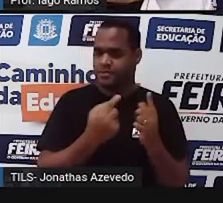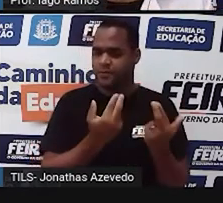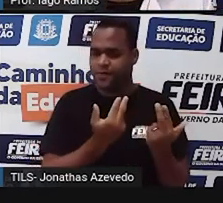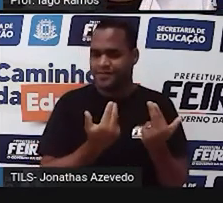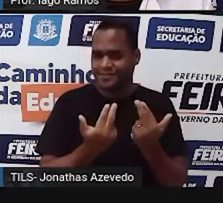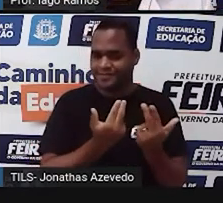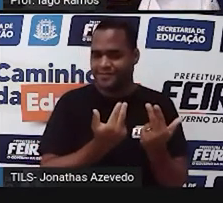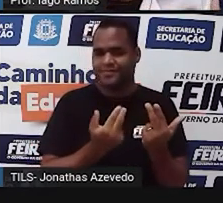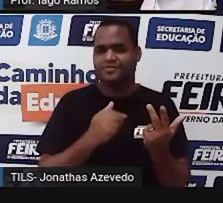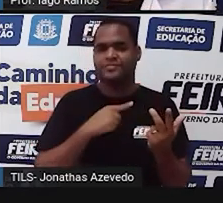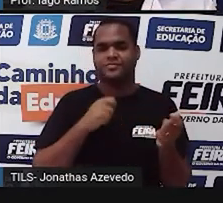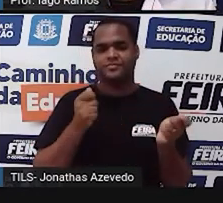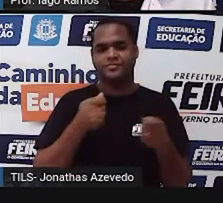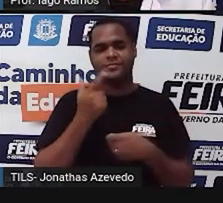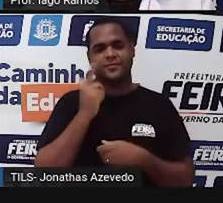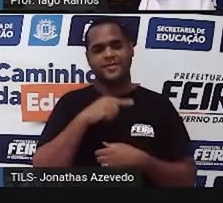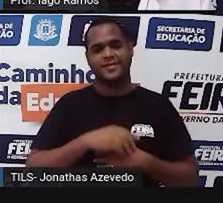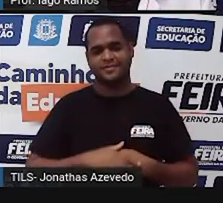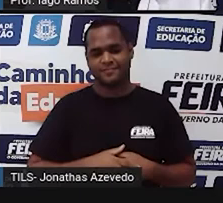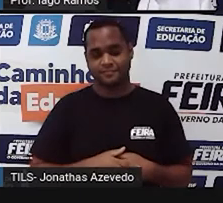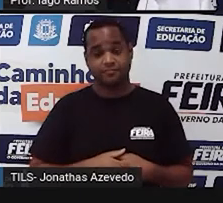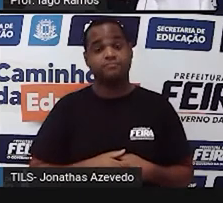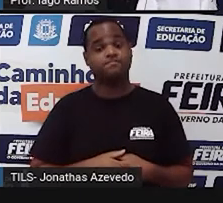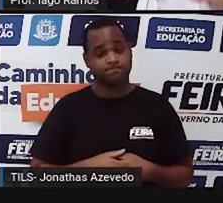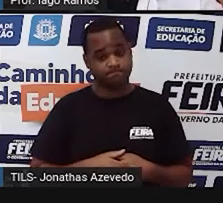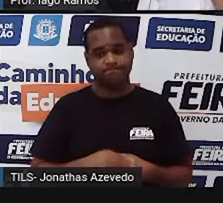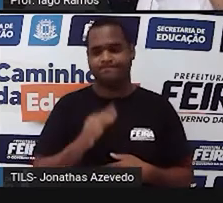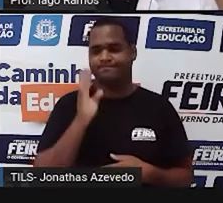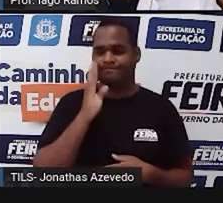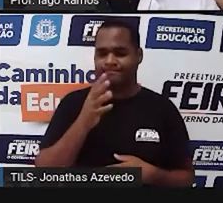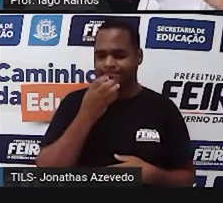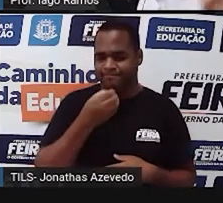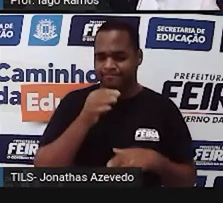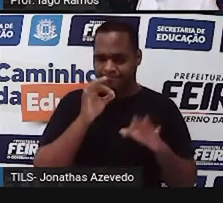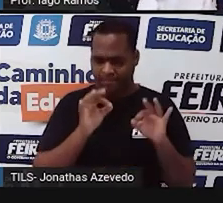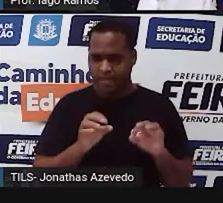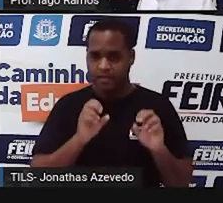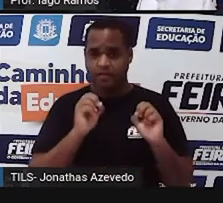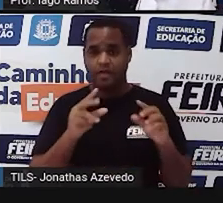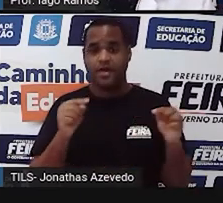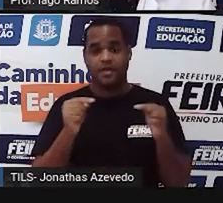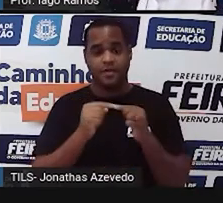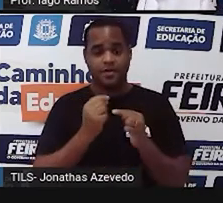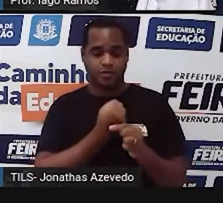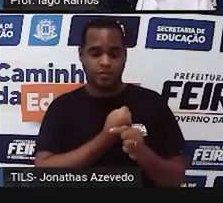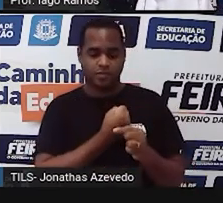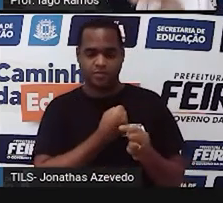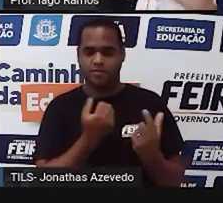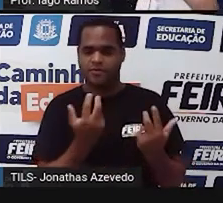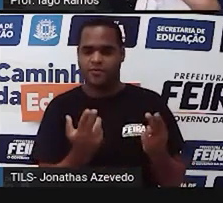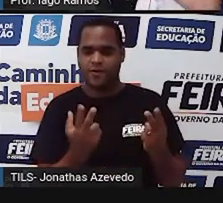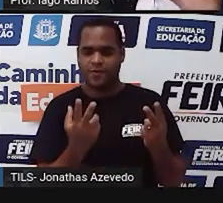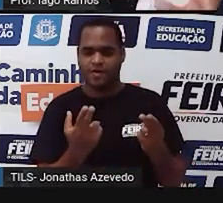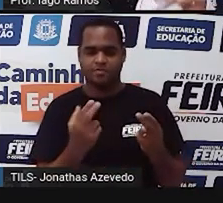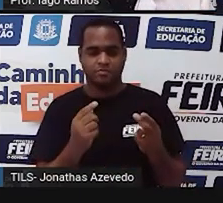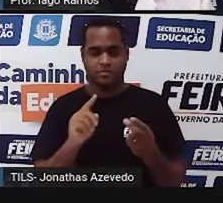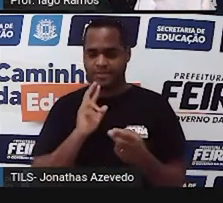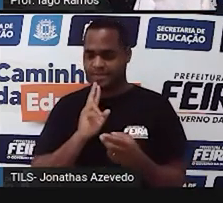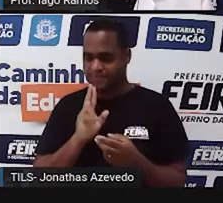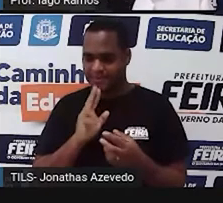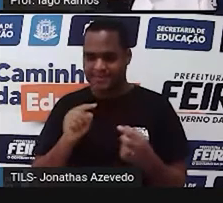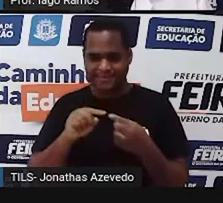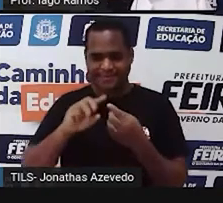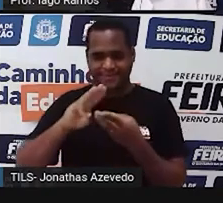só. Isso é que é legal. Certo? Quando é que um número é igual ao outro? Quando é que uma sentença